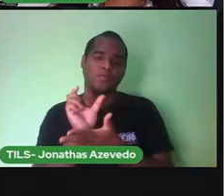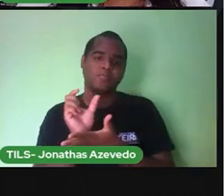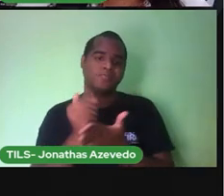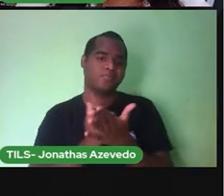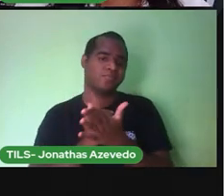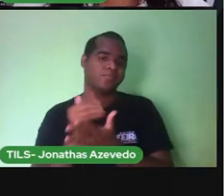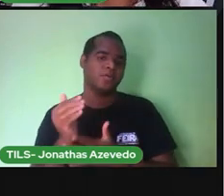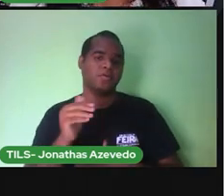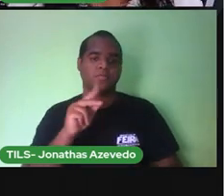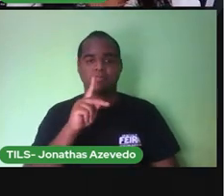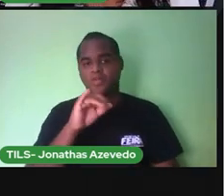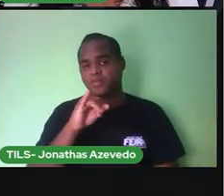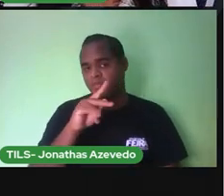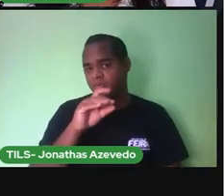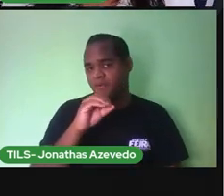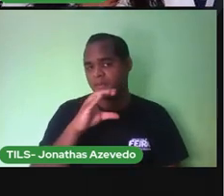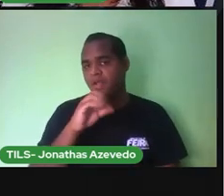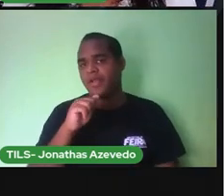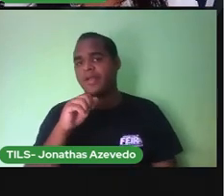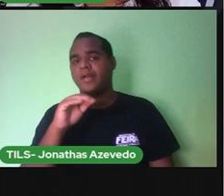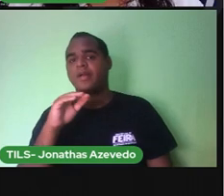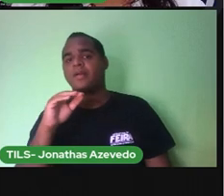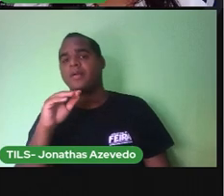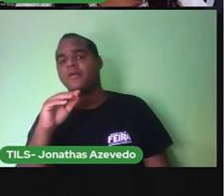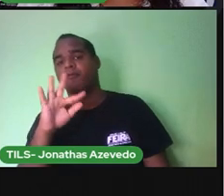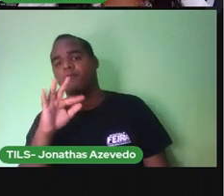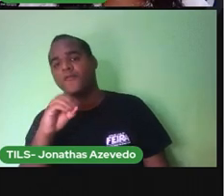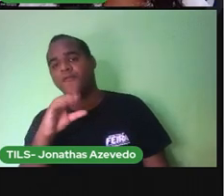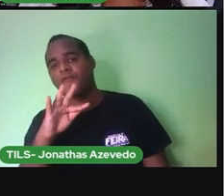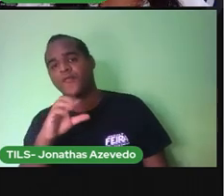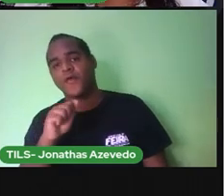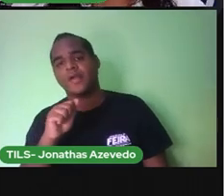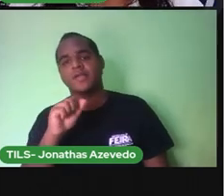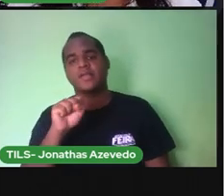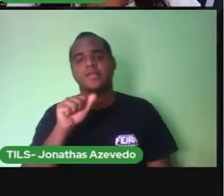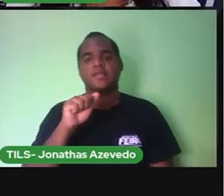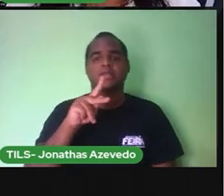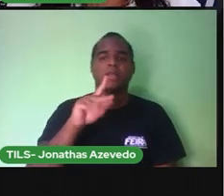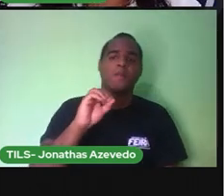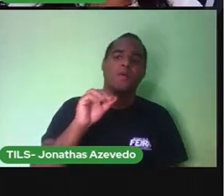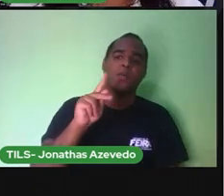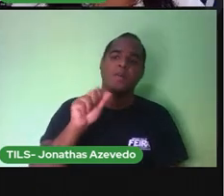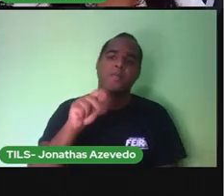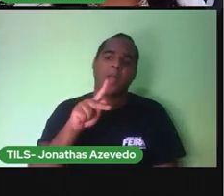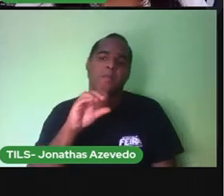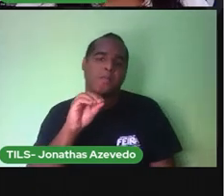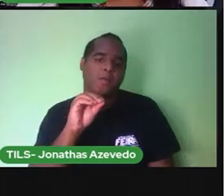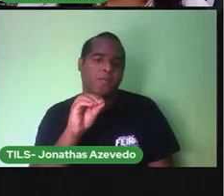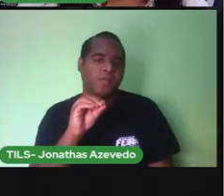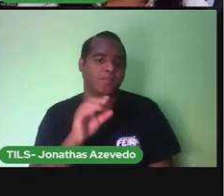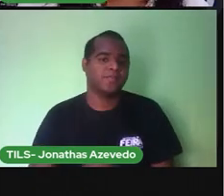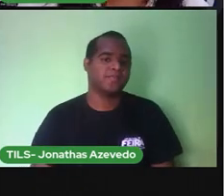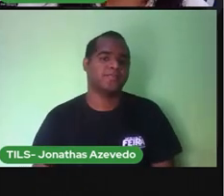Pipoca Popoca Tapo Papo